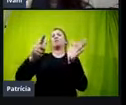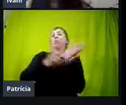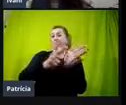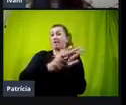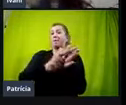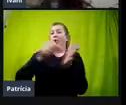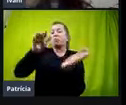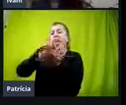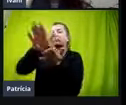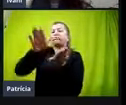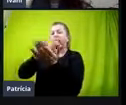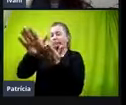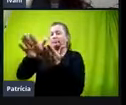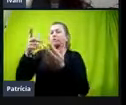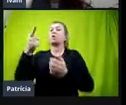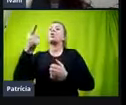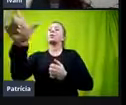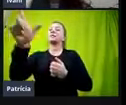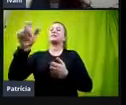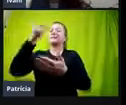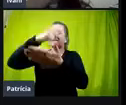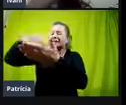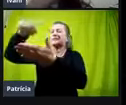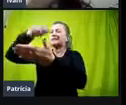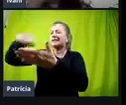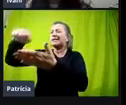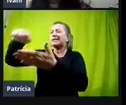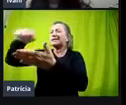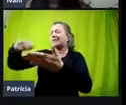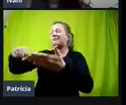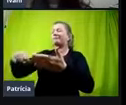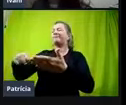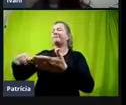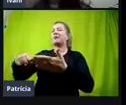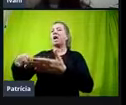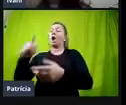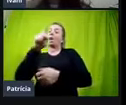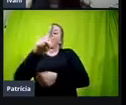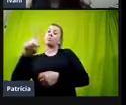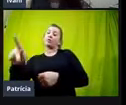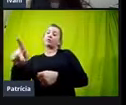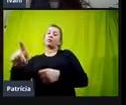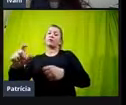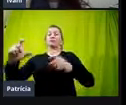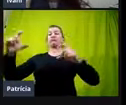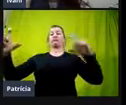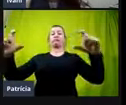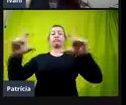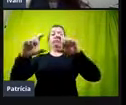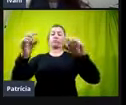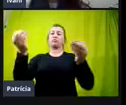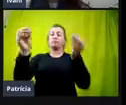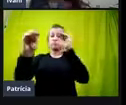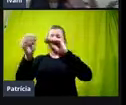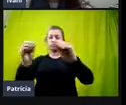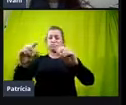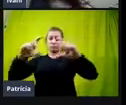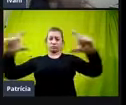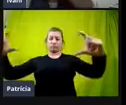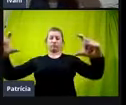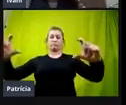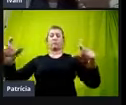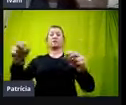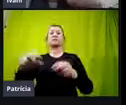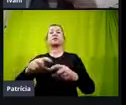você consiga escrever em cima, né? E aí, o professor tem um espaço destinado. Só que lá no leitor de tela,